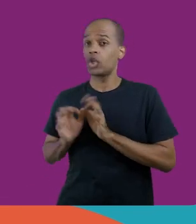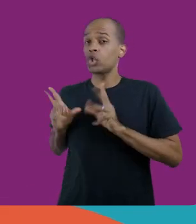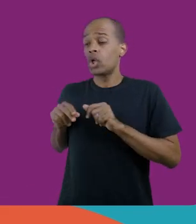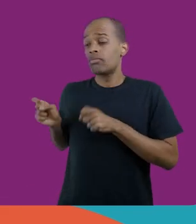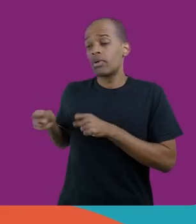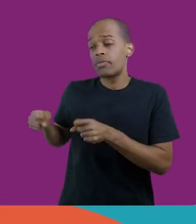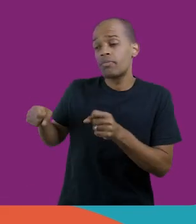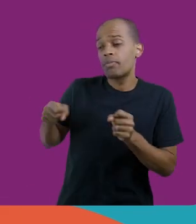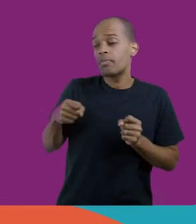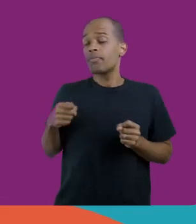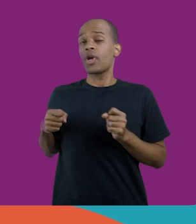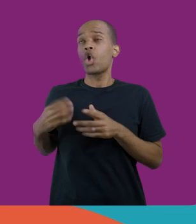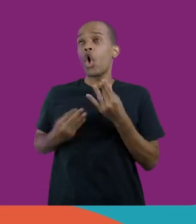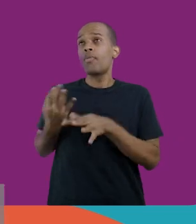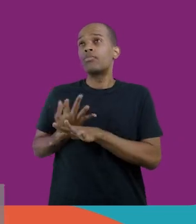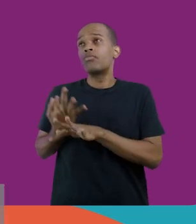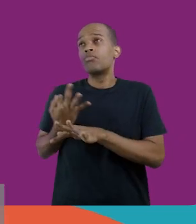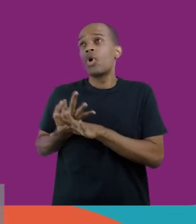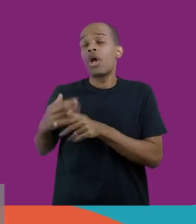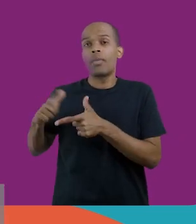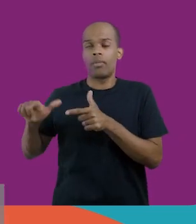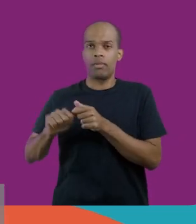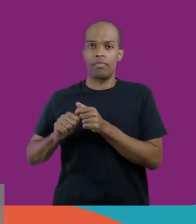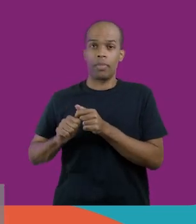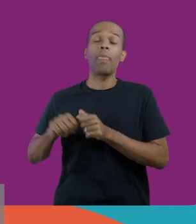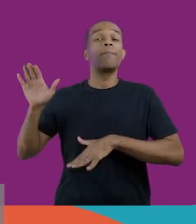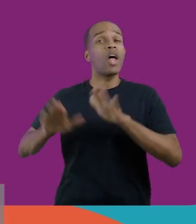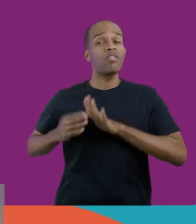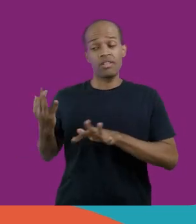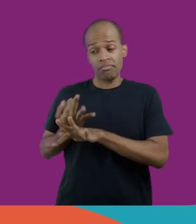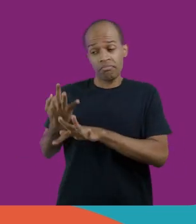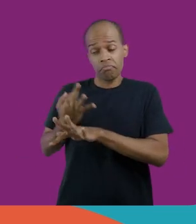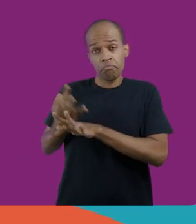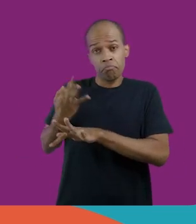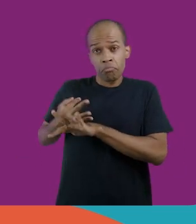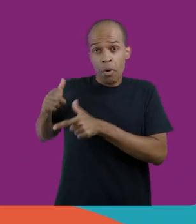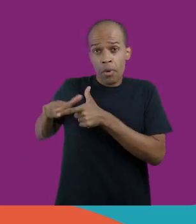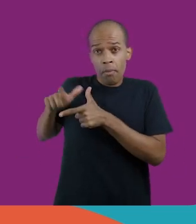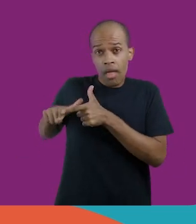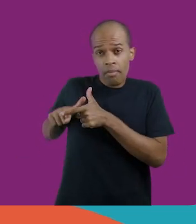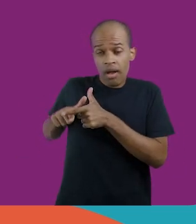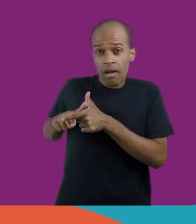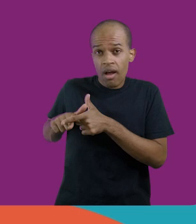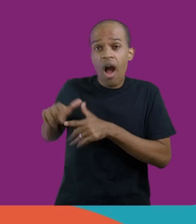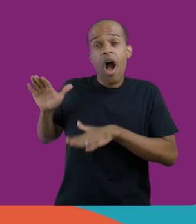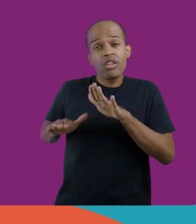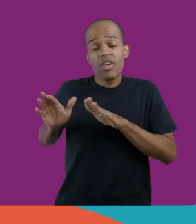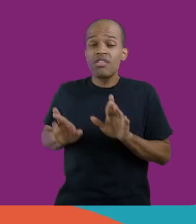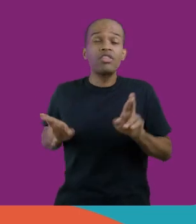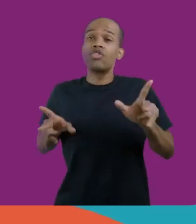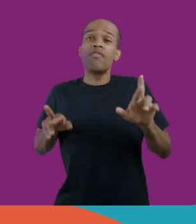relacionadas com lidar com a adversidade, nem sempre o lidar com a adversidade é a mesma coisa que